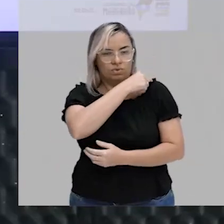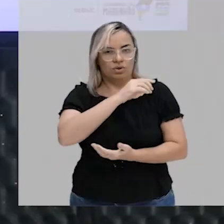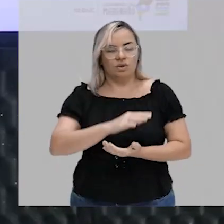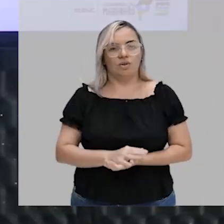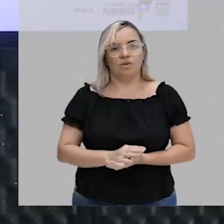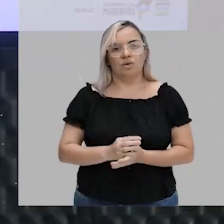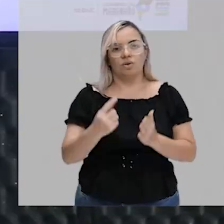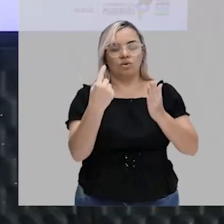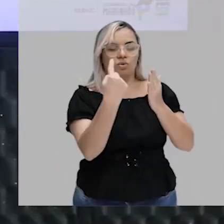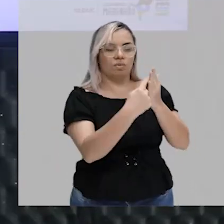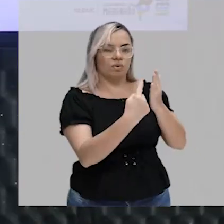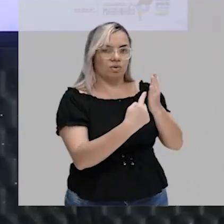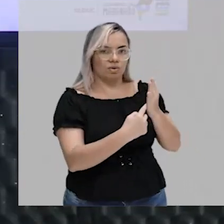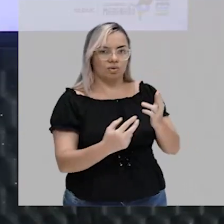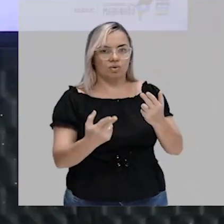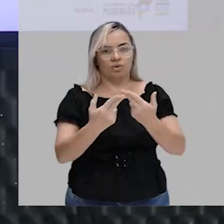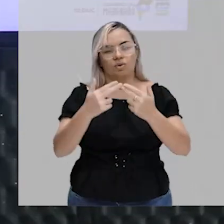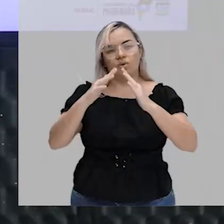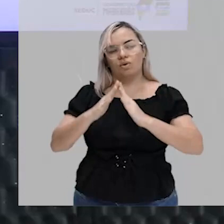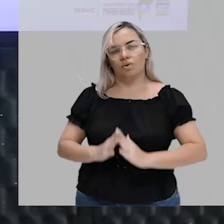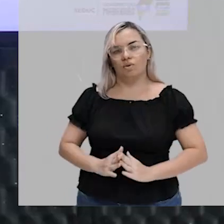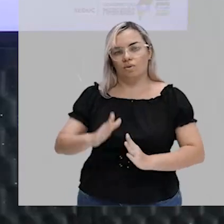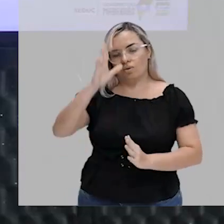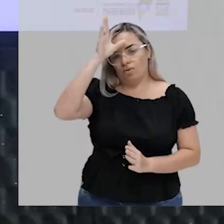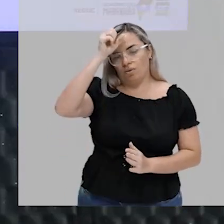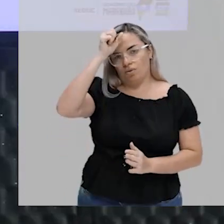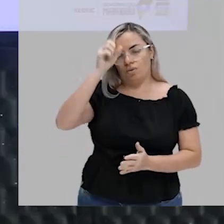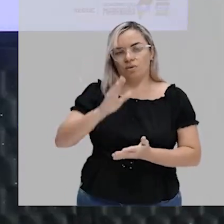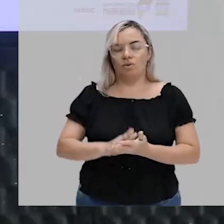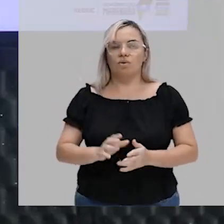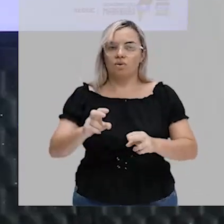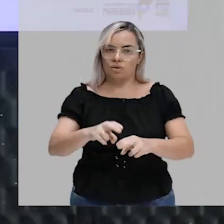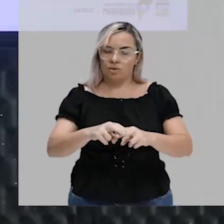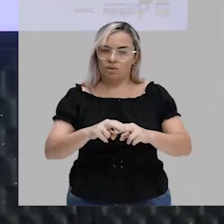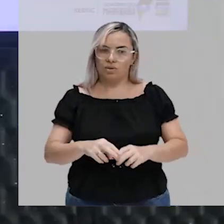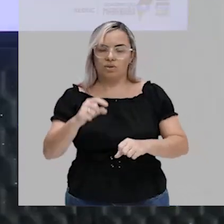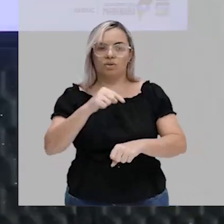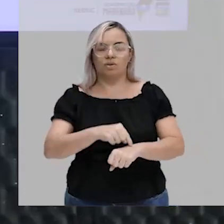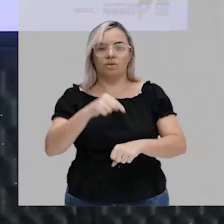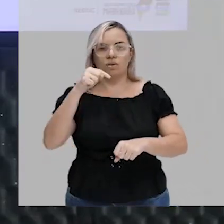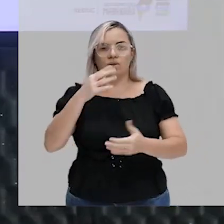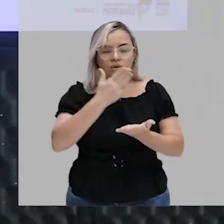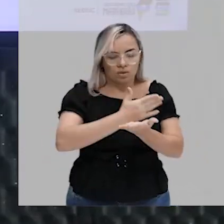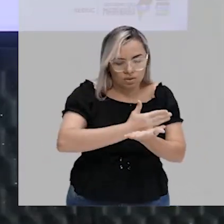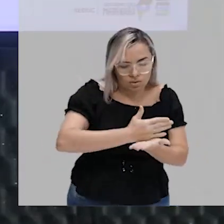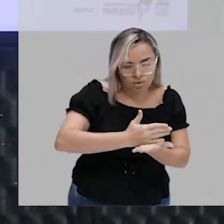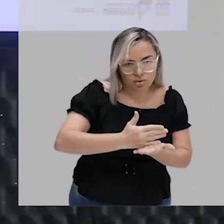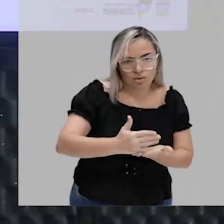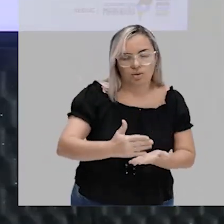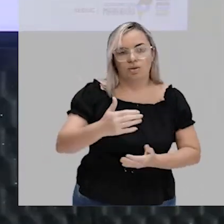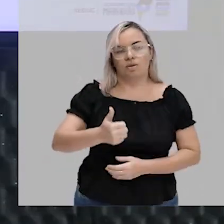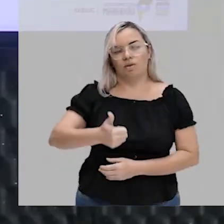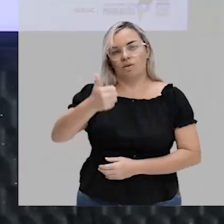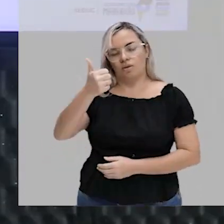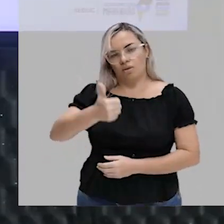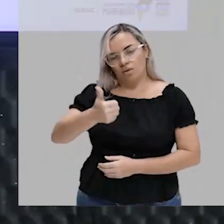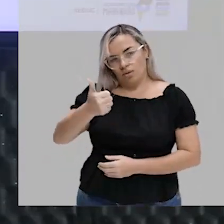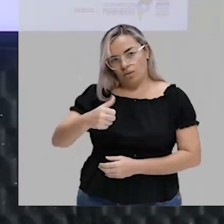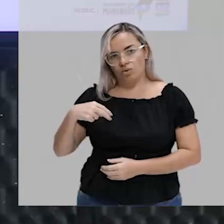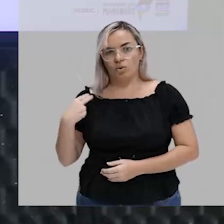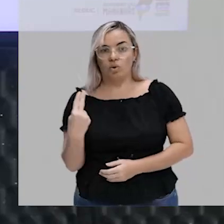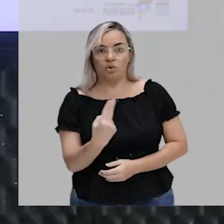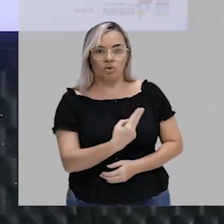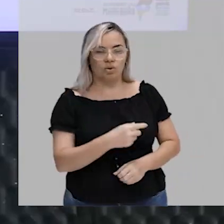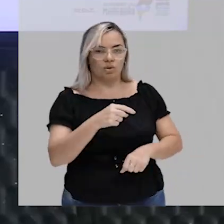do nosso projeto Fique em Casa Aprendendo, tá bom? Então, para este momento, nós vamos começar a nossa primeira, nosso primeiro